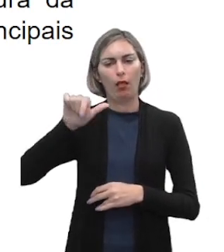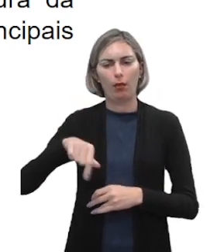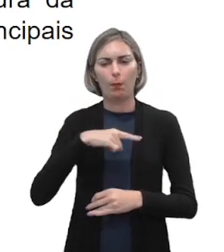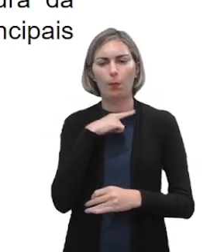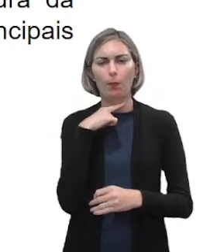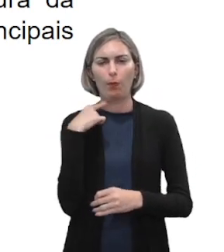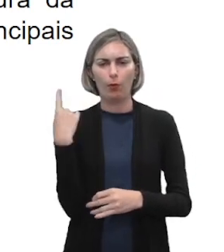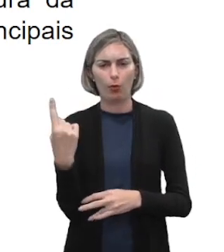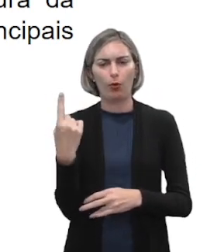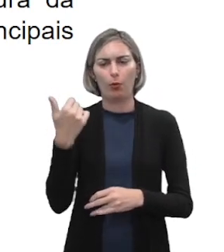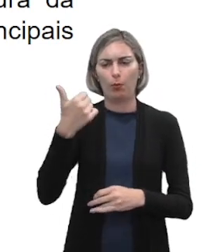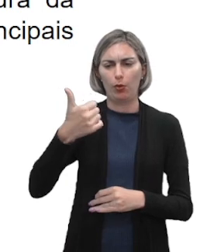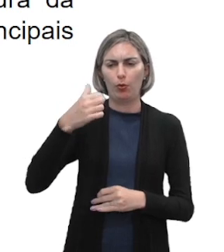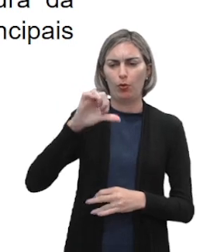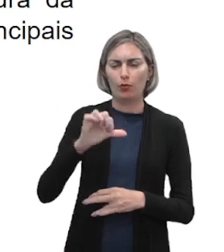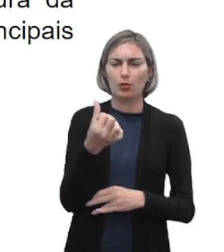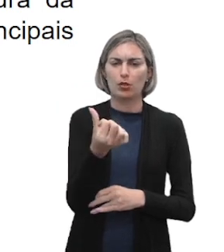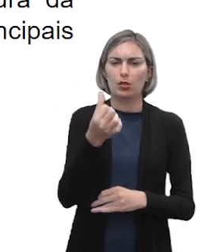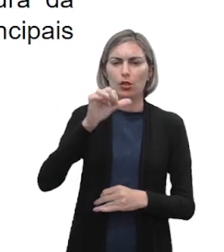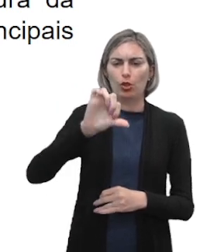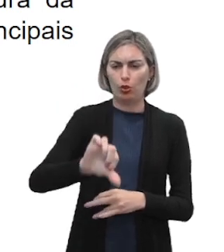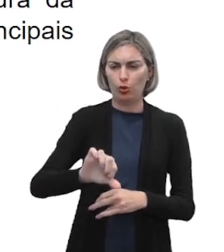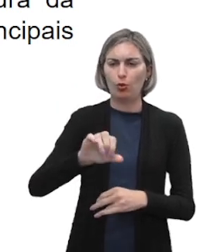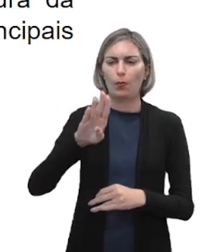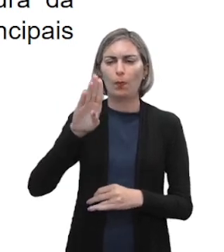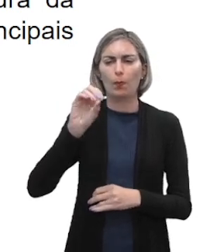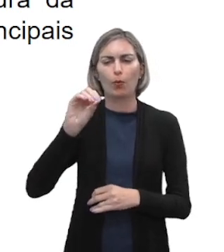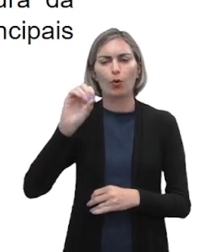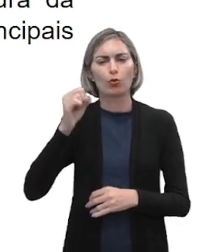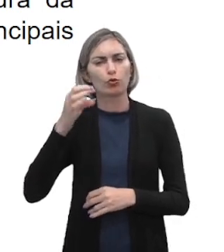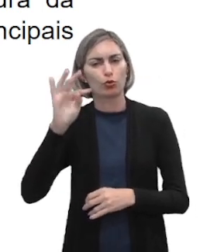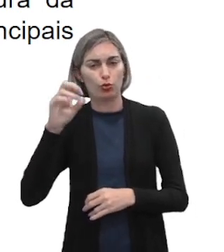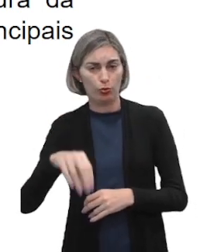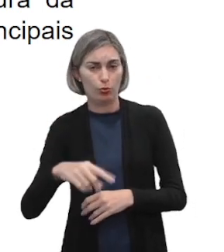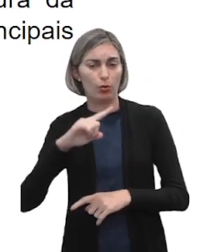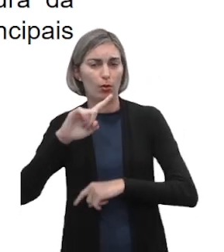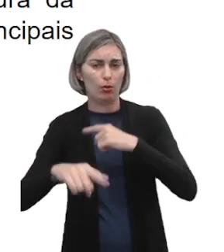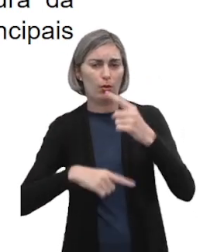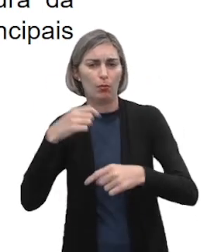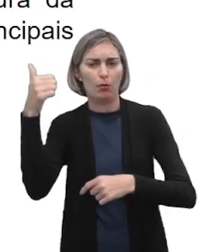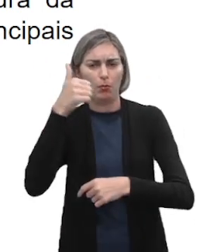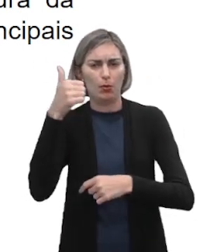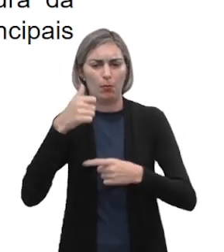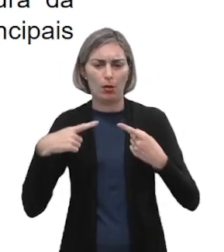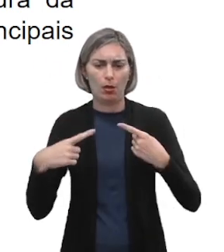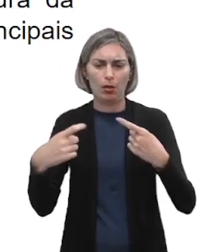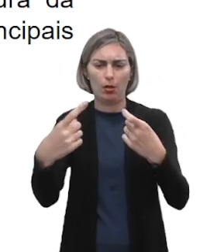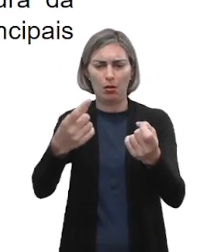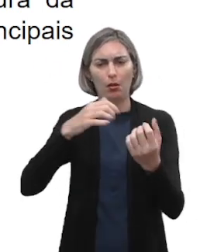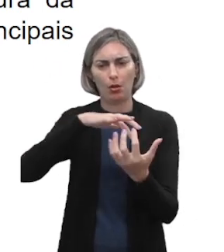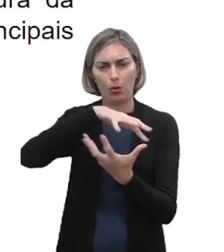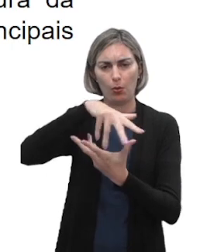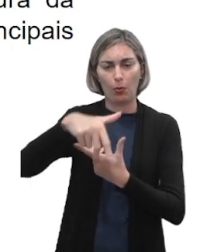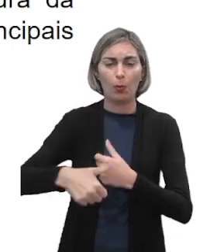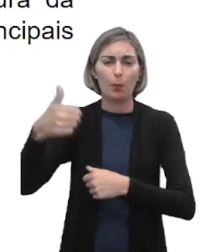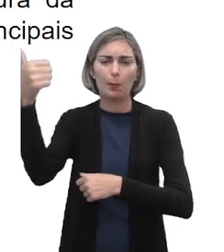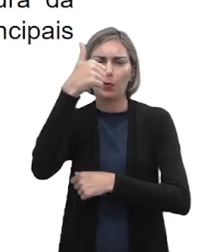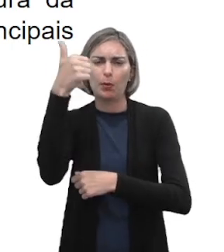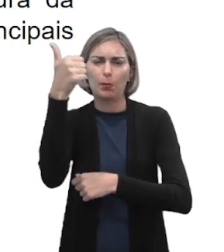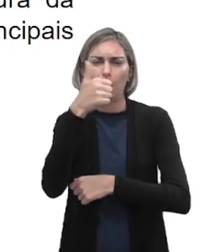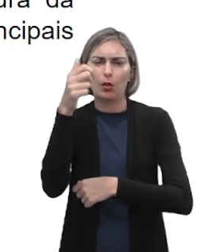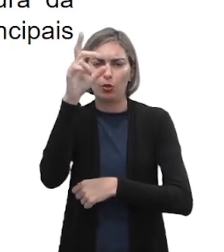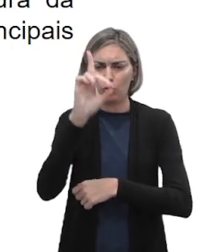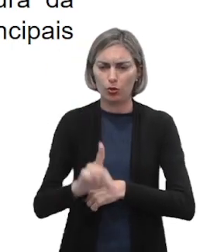1969 em Boston, depois da Primeira Guerra Mundial. Foi o primeiro diretor do curso de arquitetura da